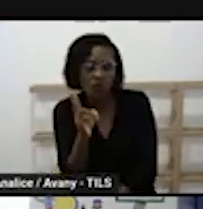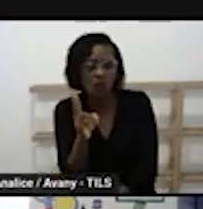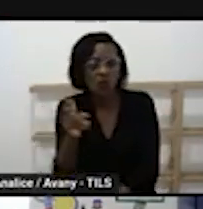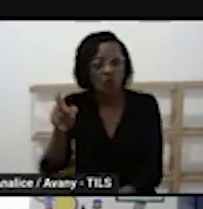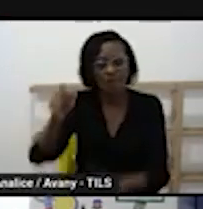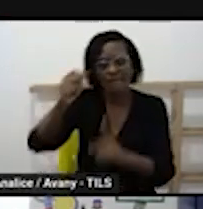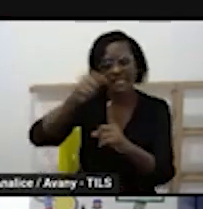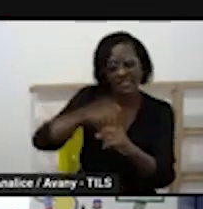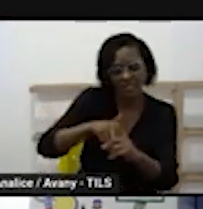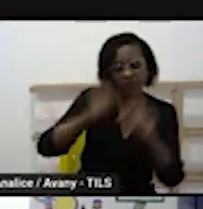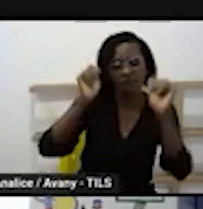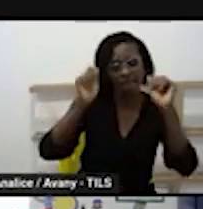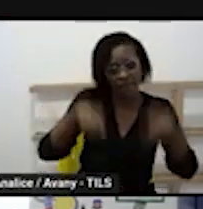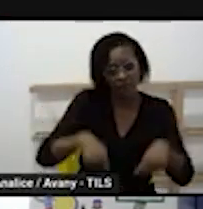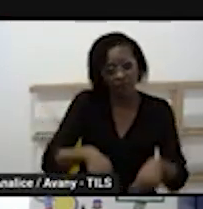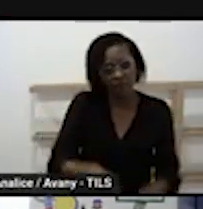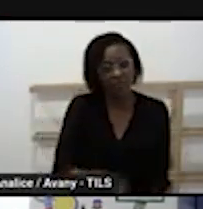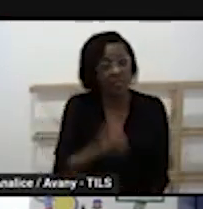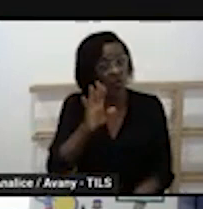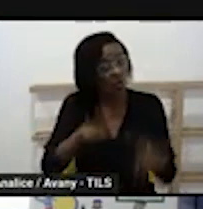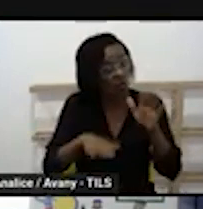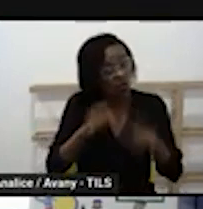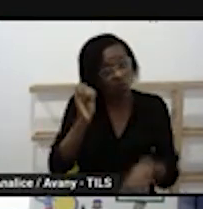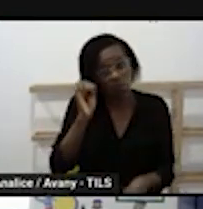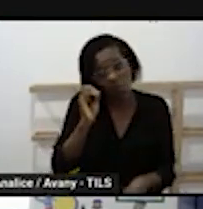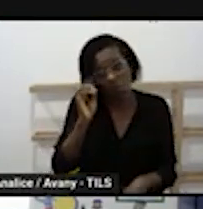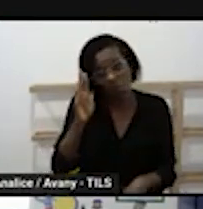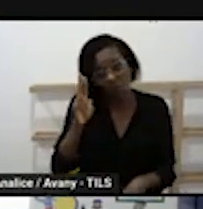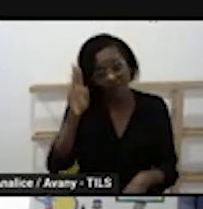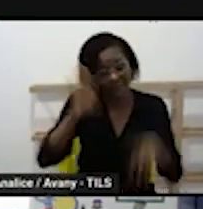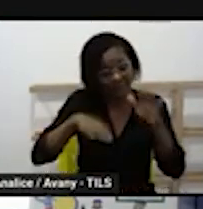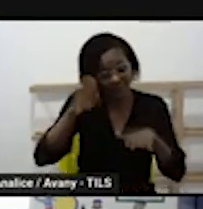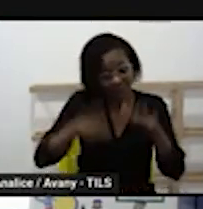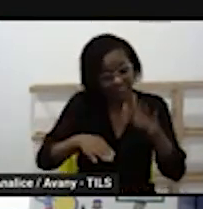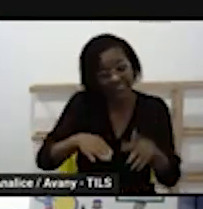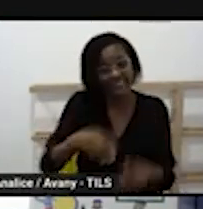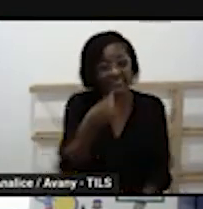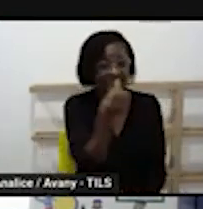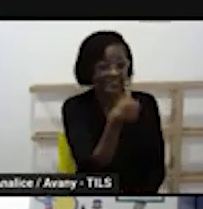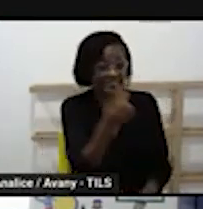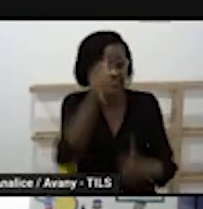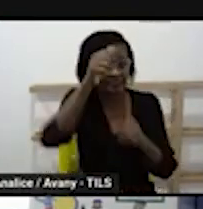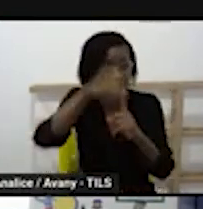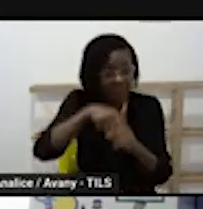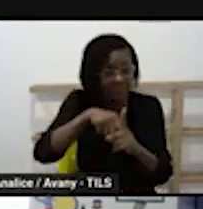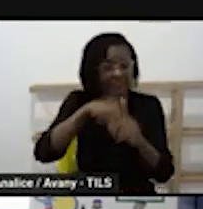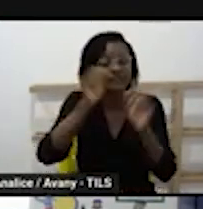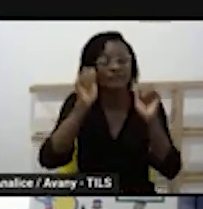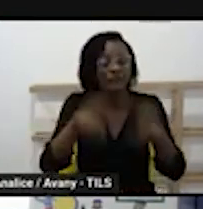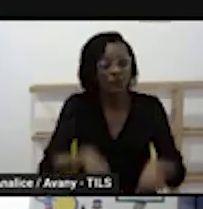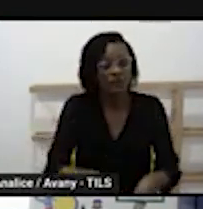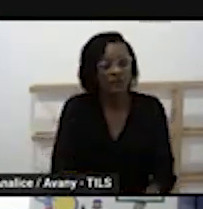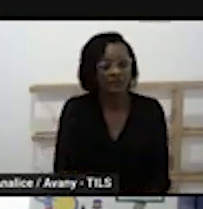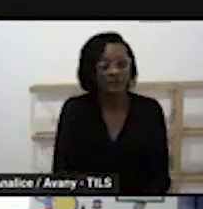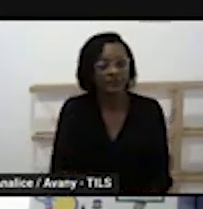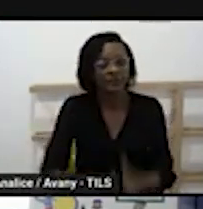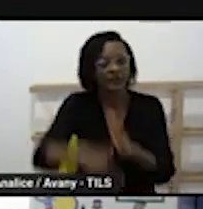ao final daquele semestre por exemplo a criança precisa garantir aquele saber que já foi pré-selecionado e